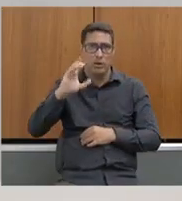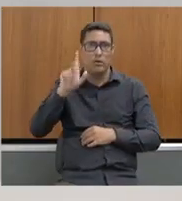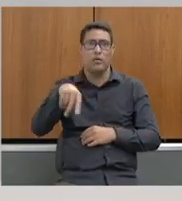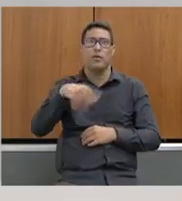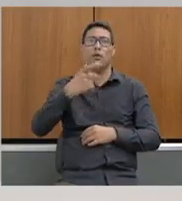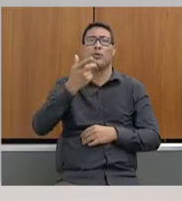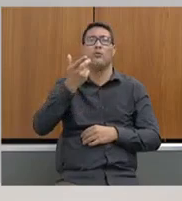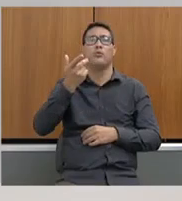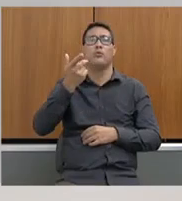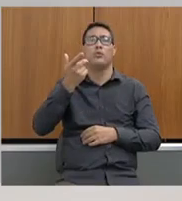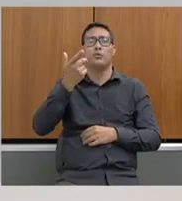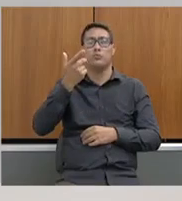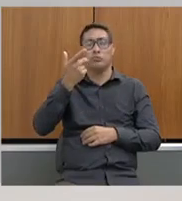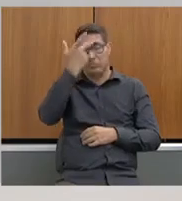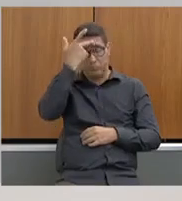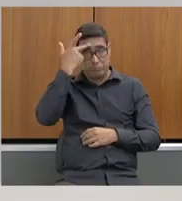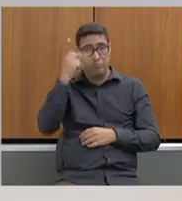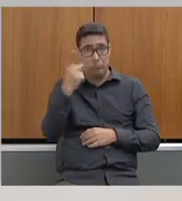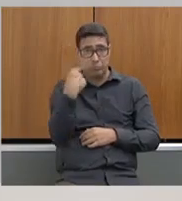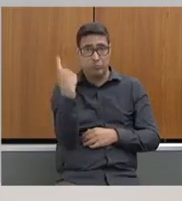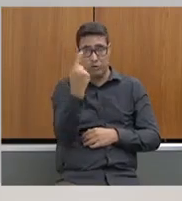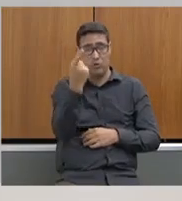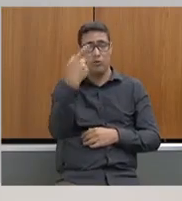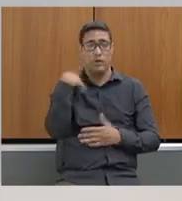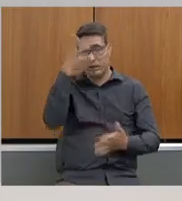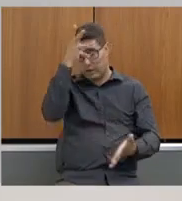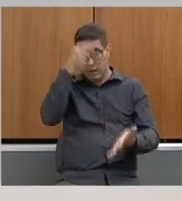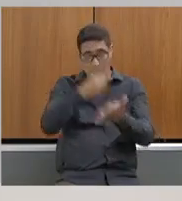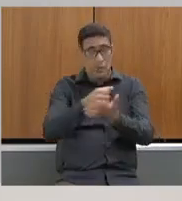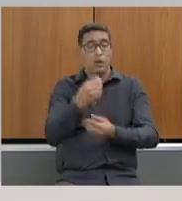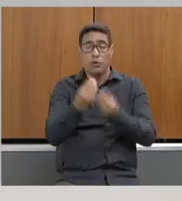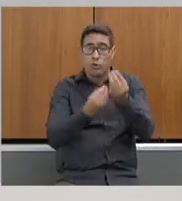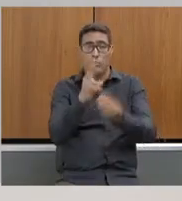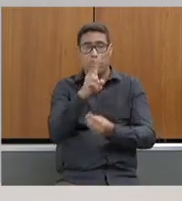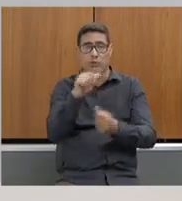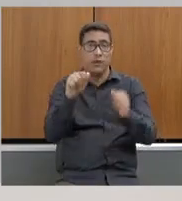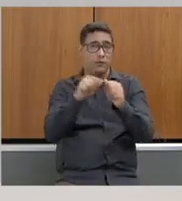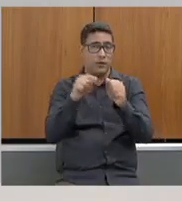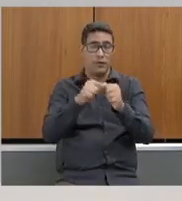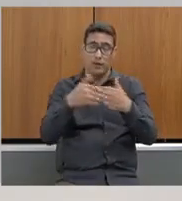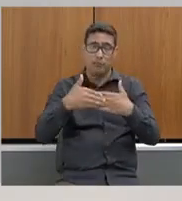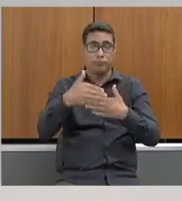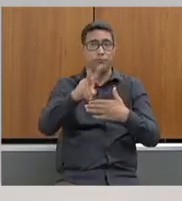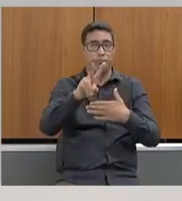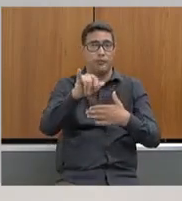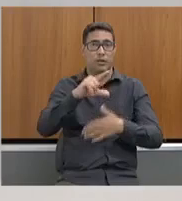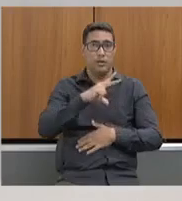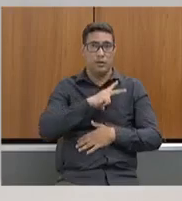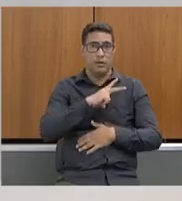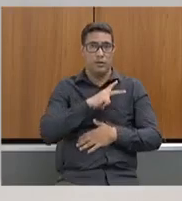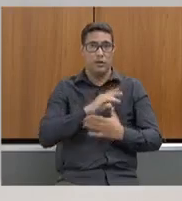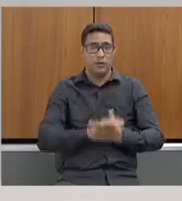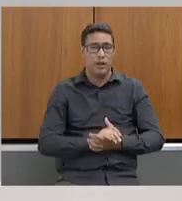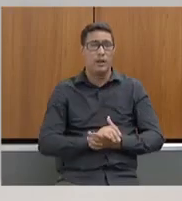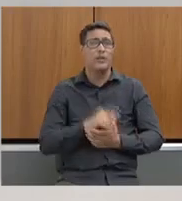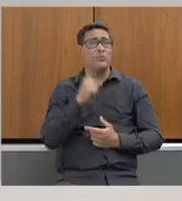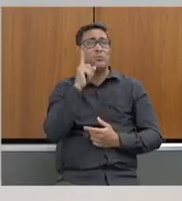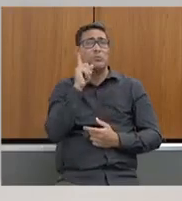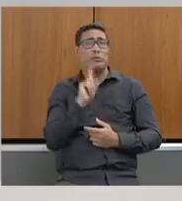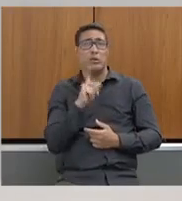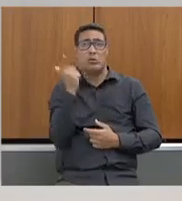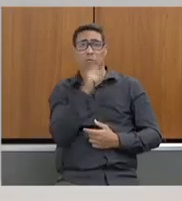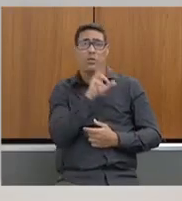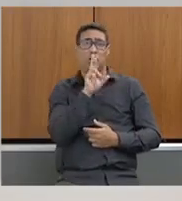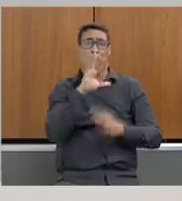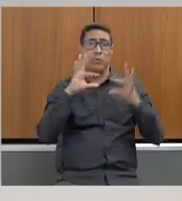Gestão de Pessoas, determina o que deve ser feito e, dessa forma, ocorre. Deputada, eu não sei se eu passei por todos os pontos.